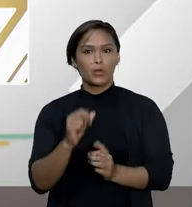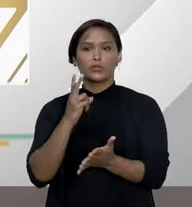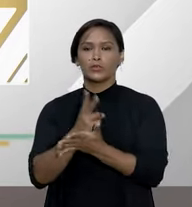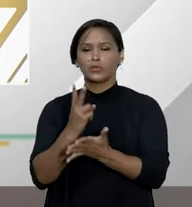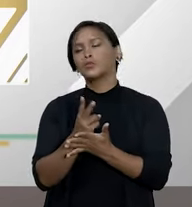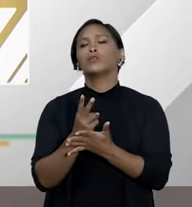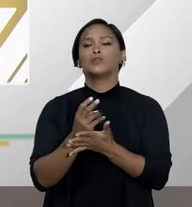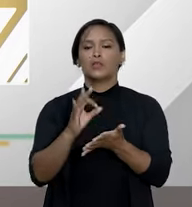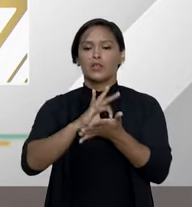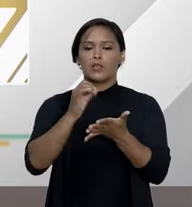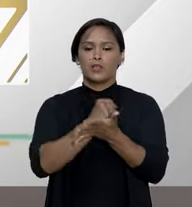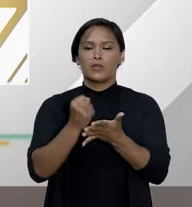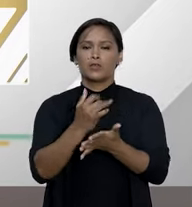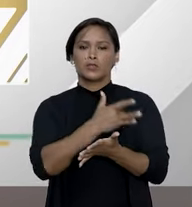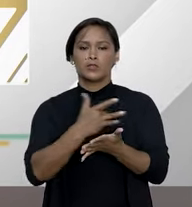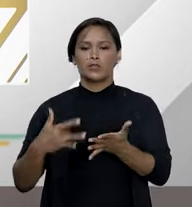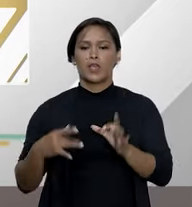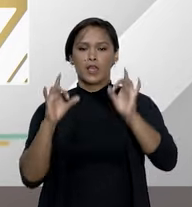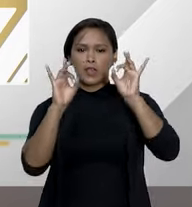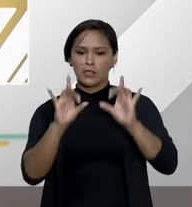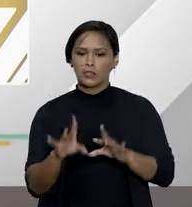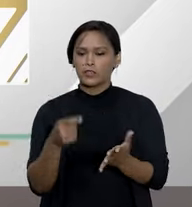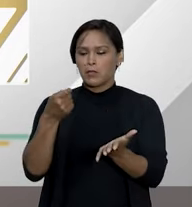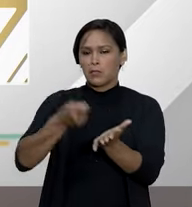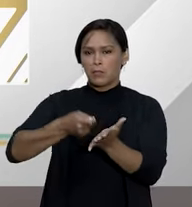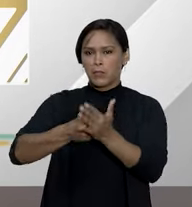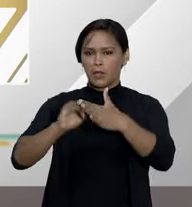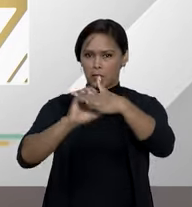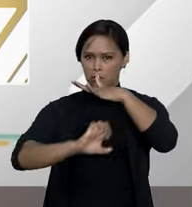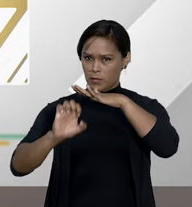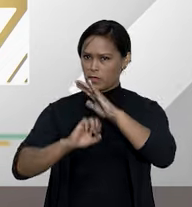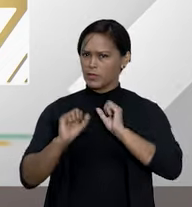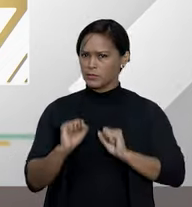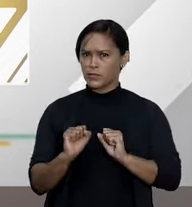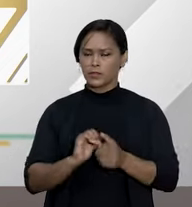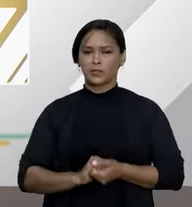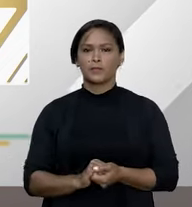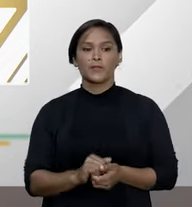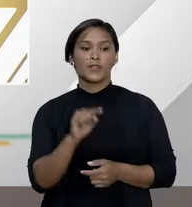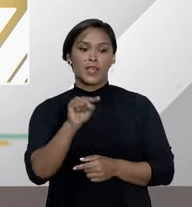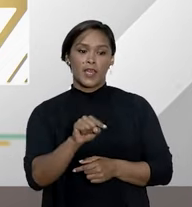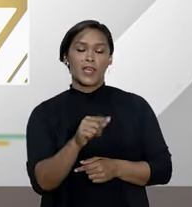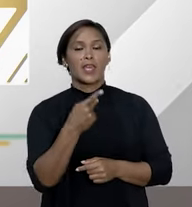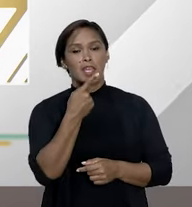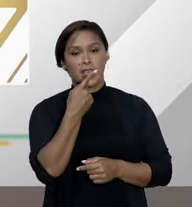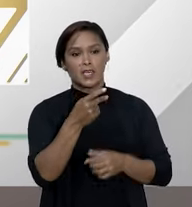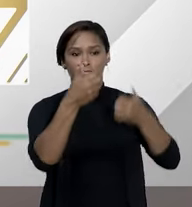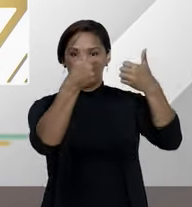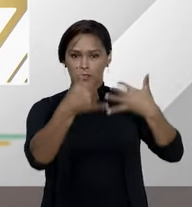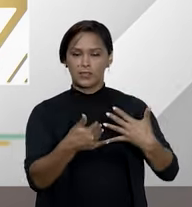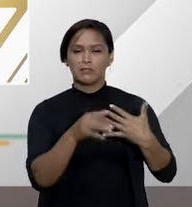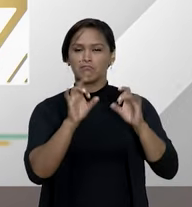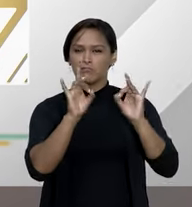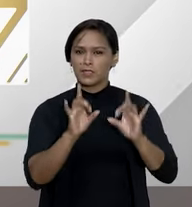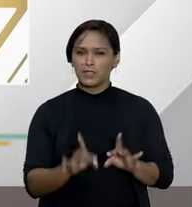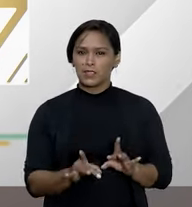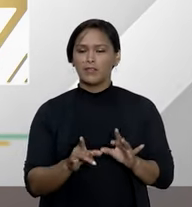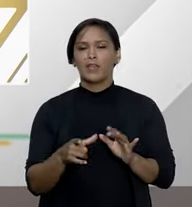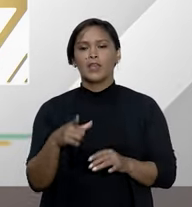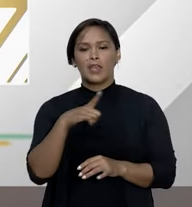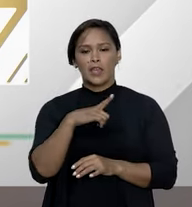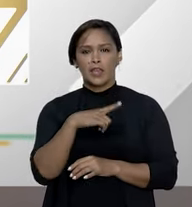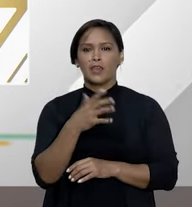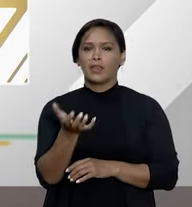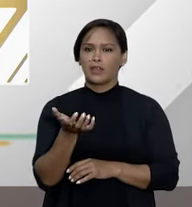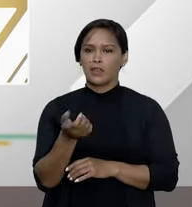em plano de saúde custeado exclusivamente pelo empregador? Nesse caso, Samanta, o pressuposto é que ele